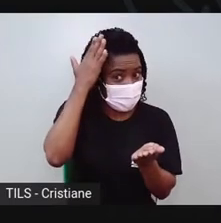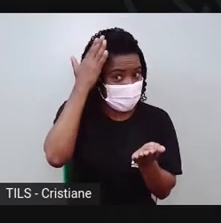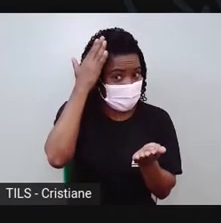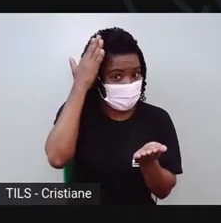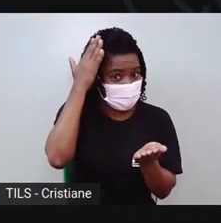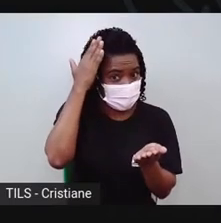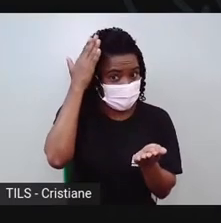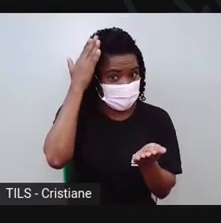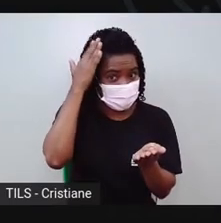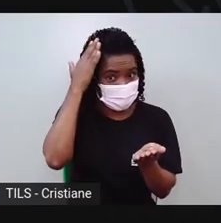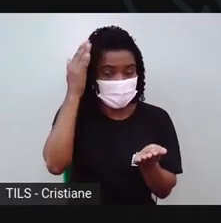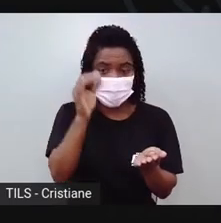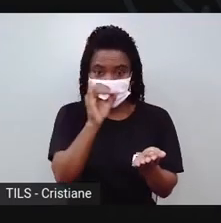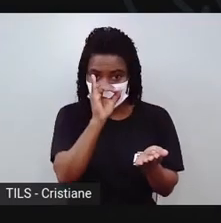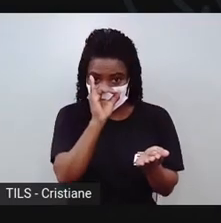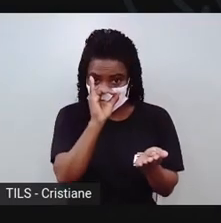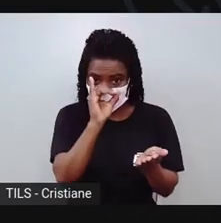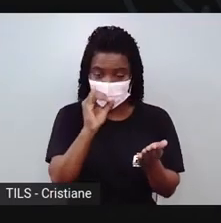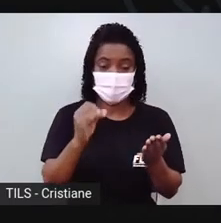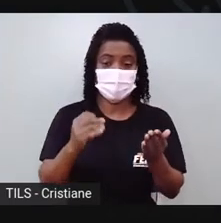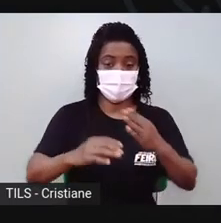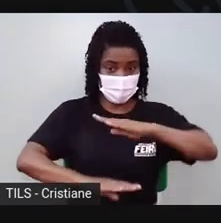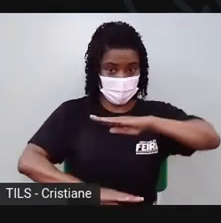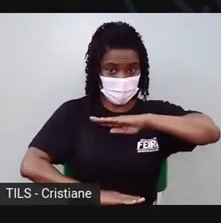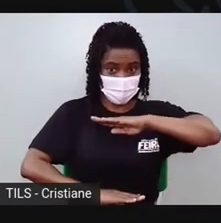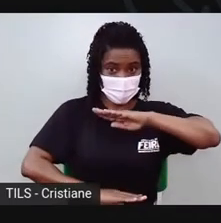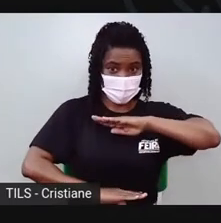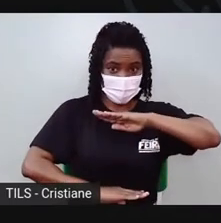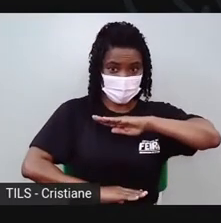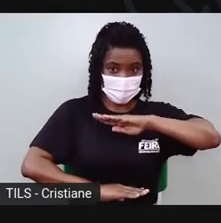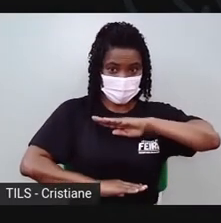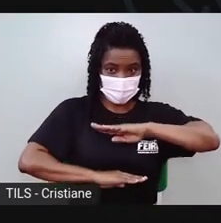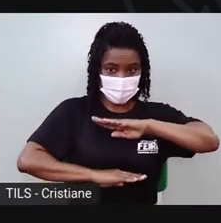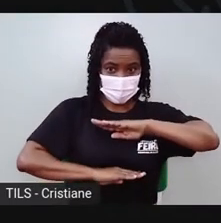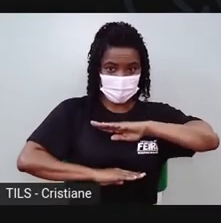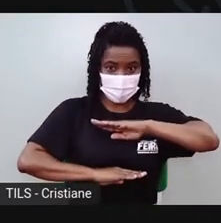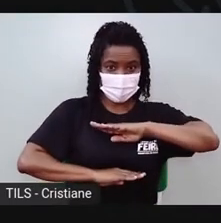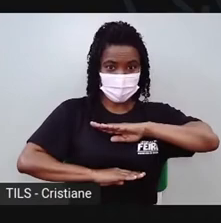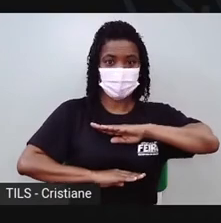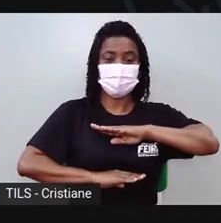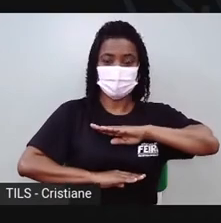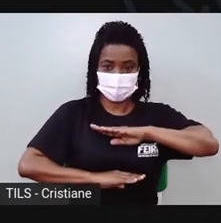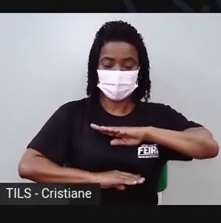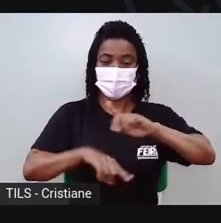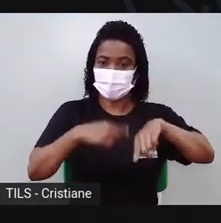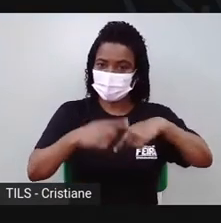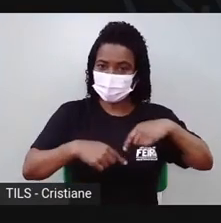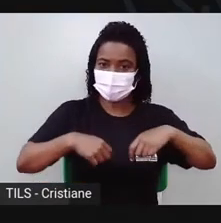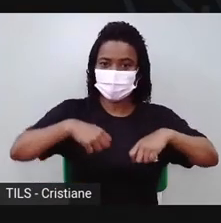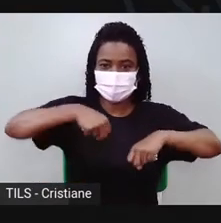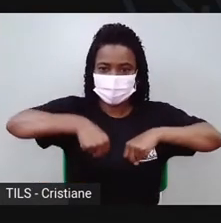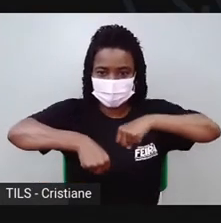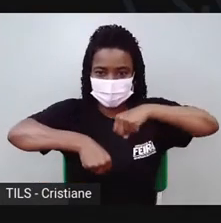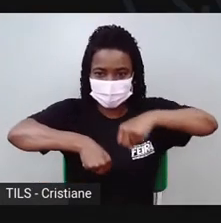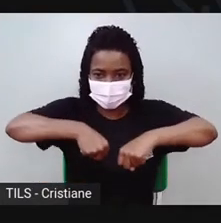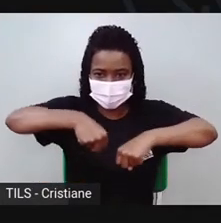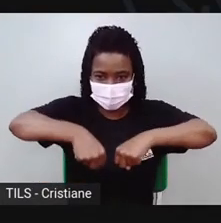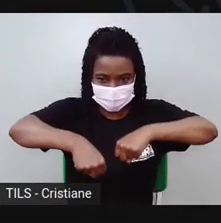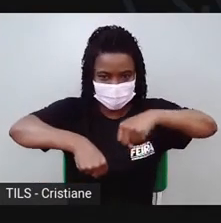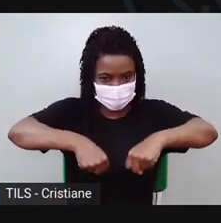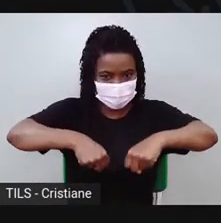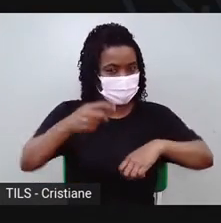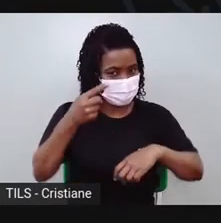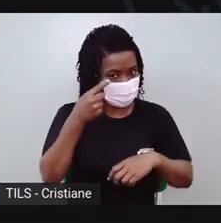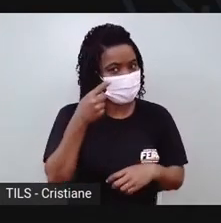uma maiorzinha pro corpo e mais um pedacinho pra gente fazer os pezinhos. Bora lá?